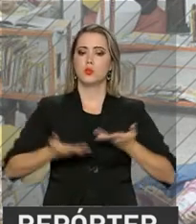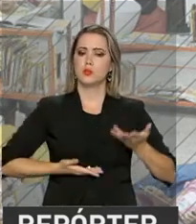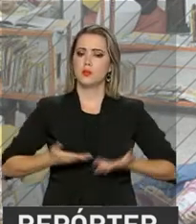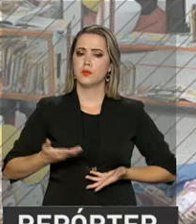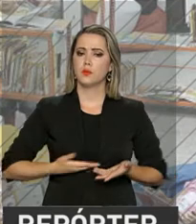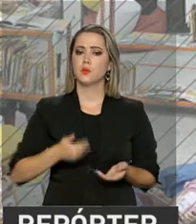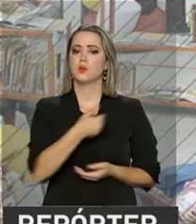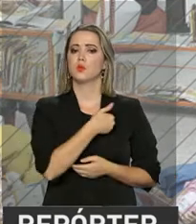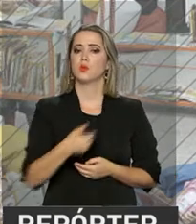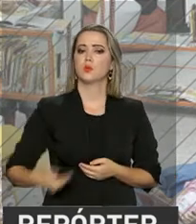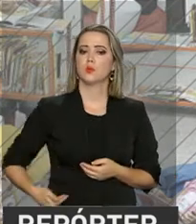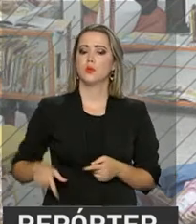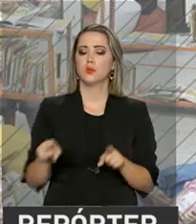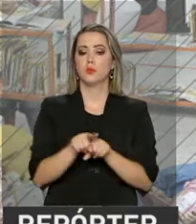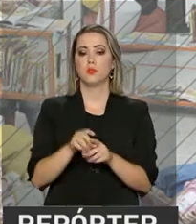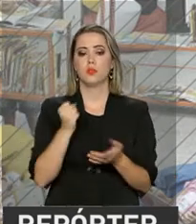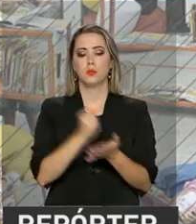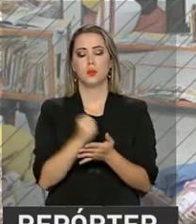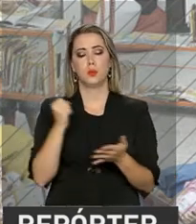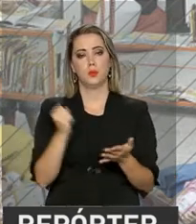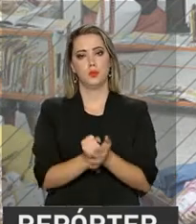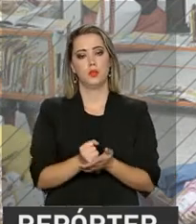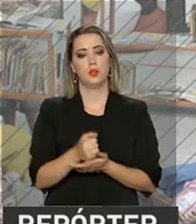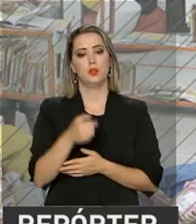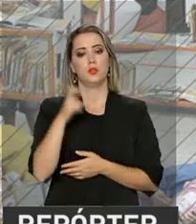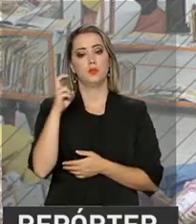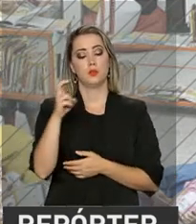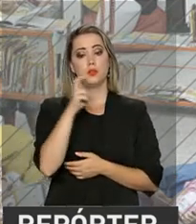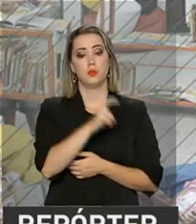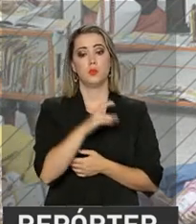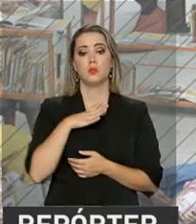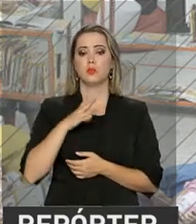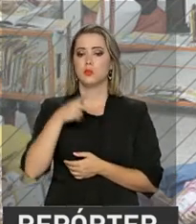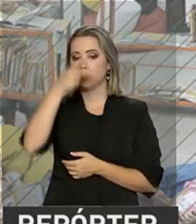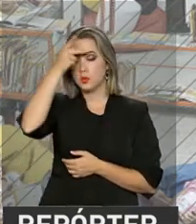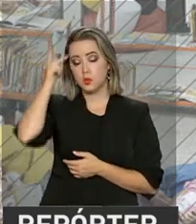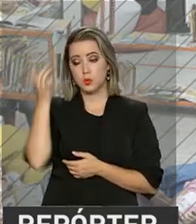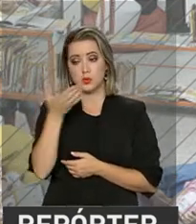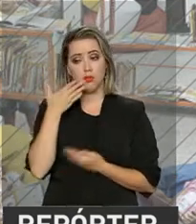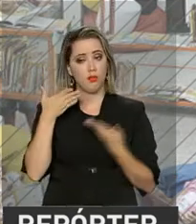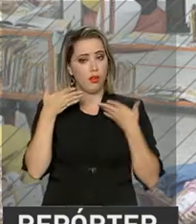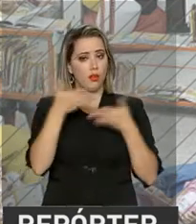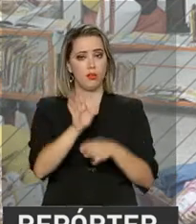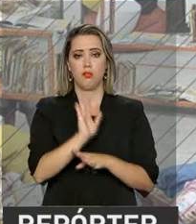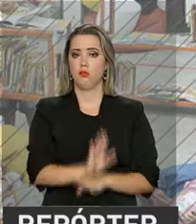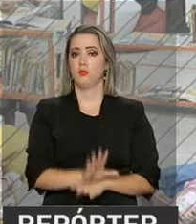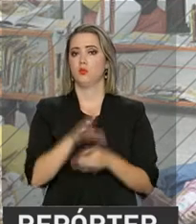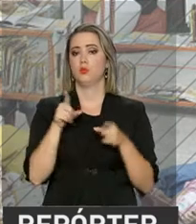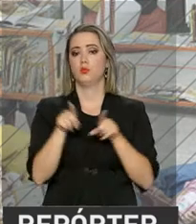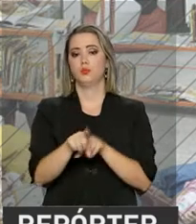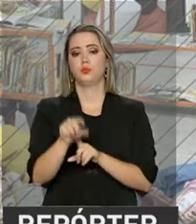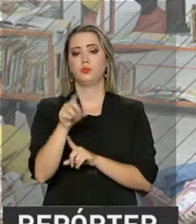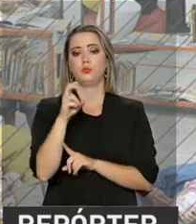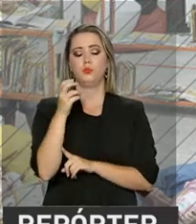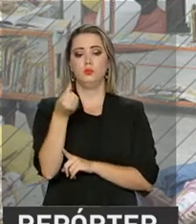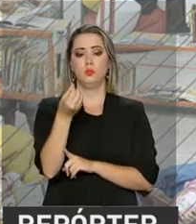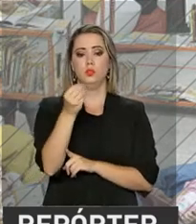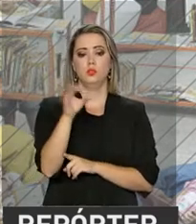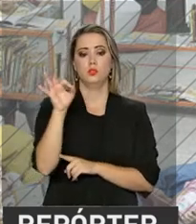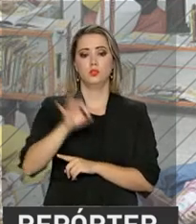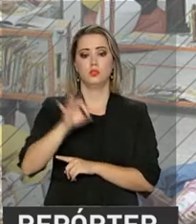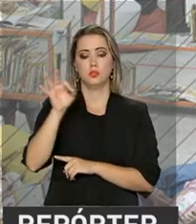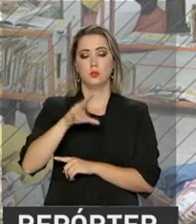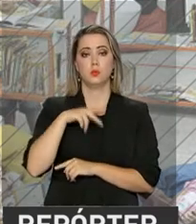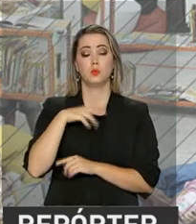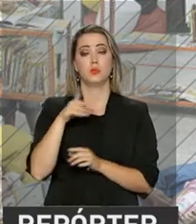públicos e contratados. 55% contam com voluntários e em 60% das unidades trabalham pessoas da